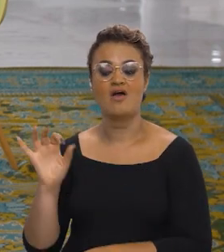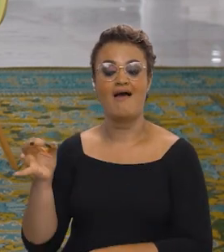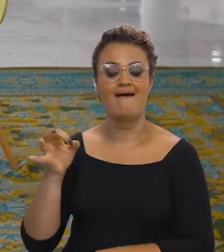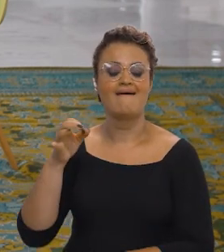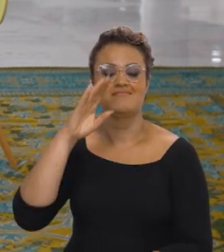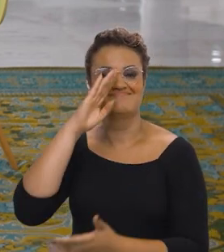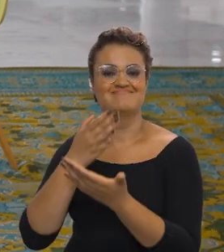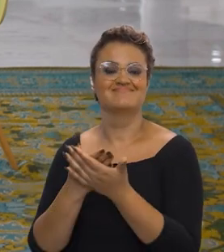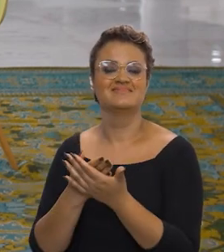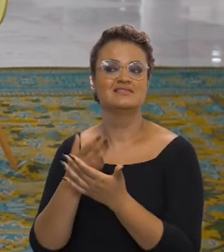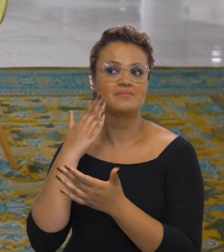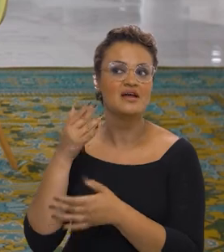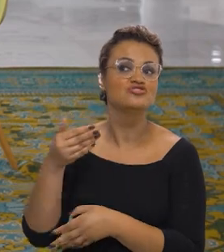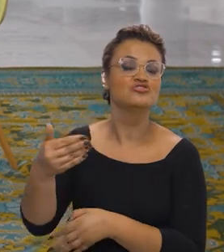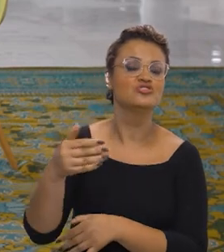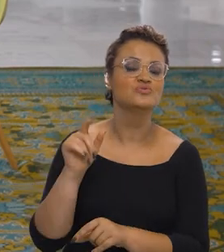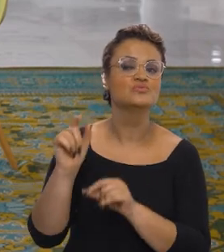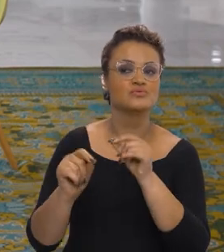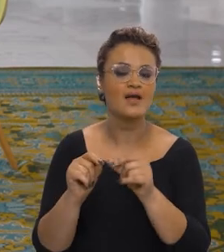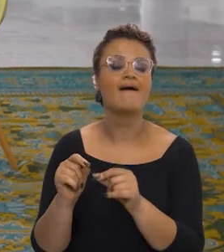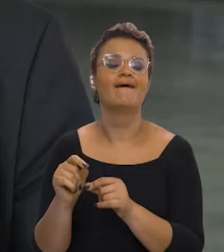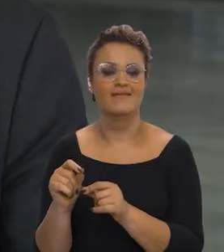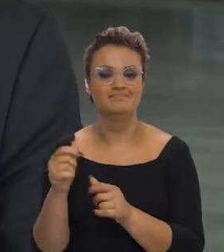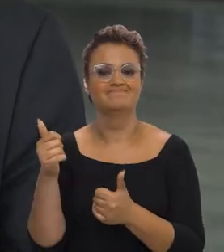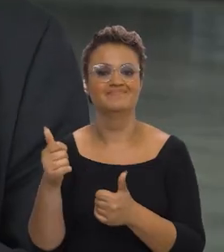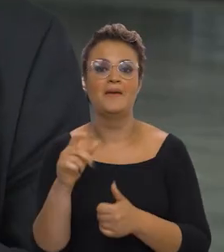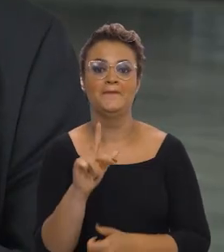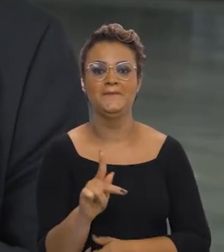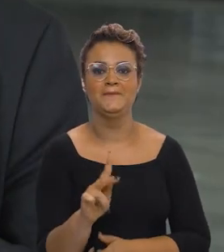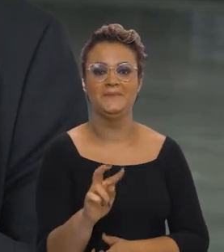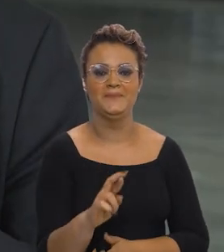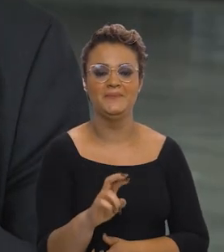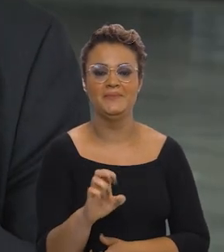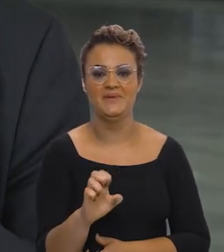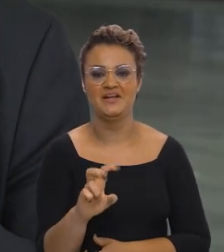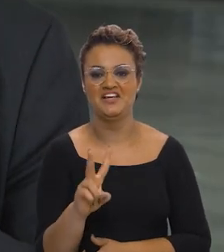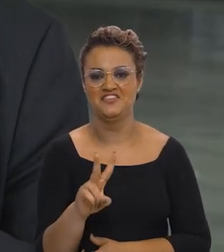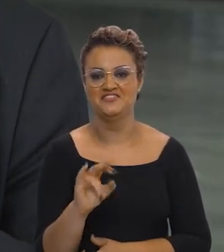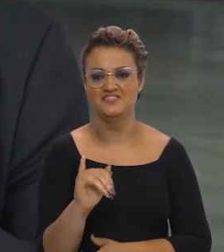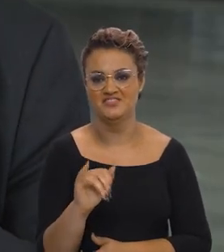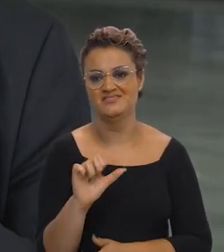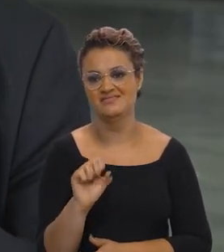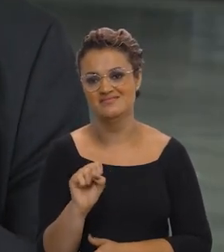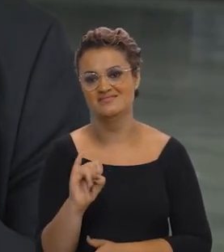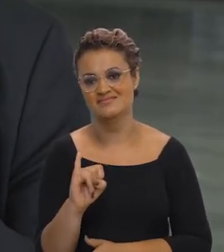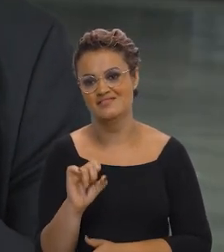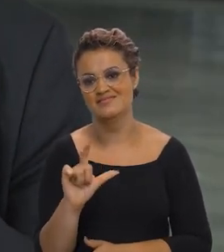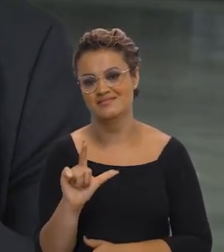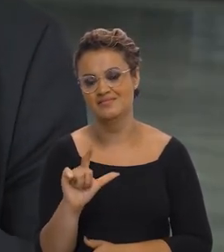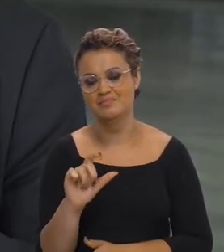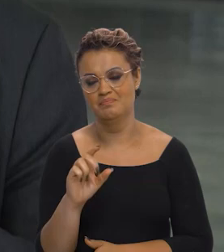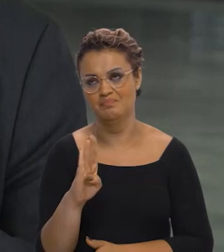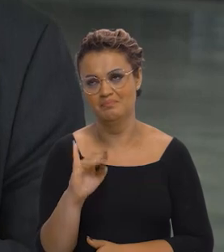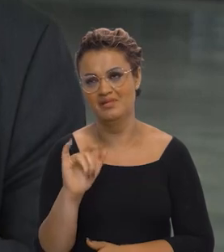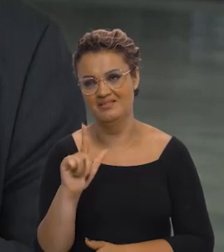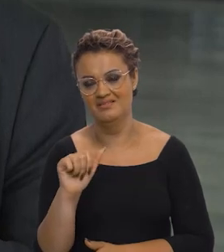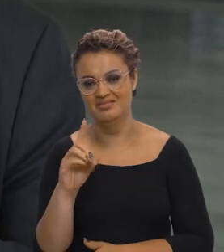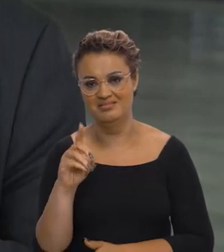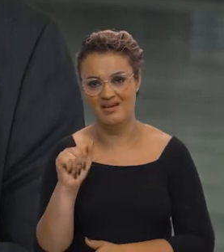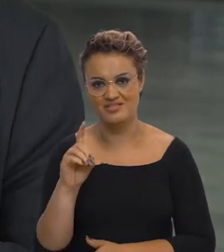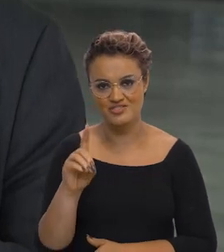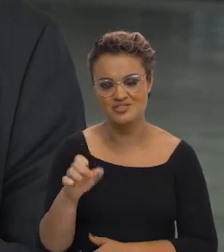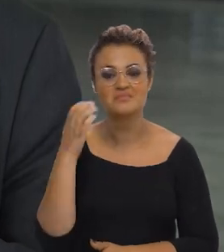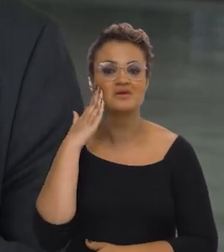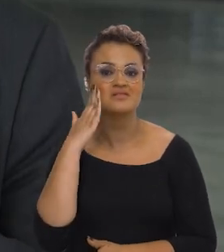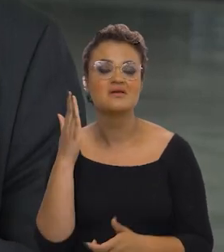confiança e previsibilidade, né? Então, primeiro é que é importante ter um plano. Mas esse plano tem que estar adaptado